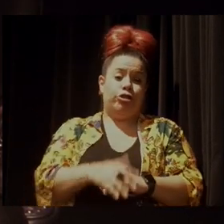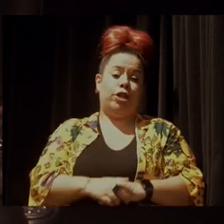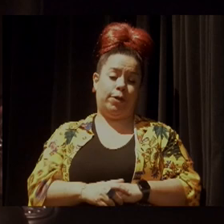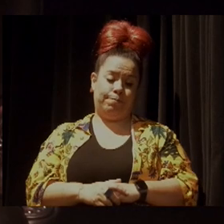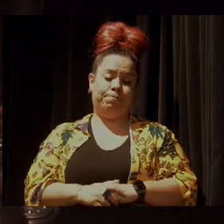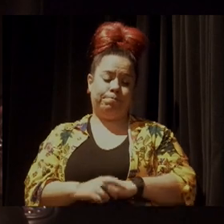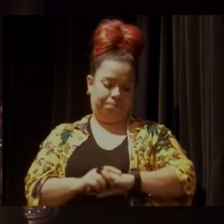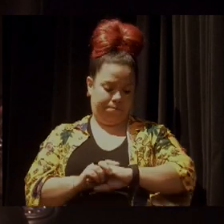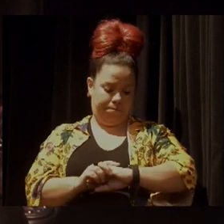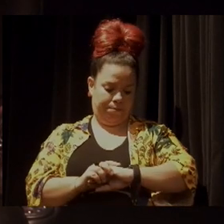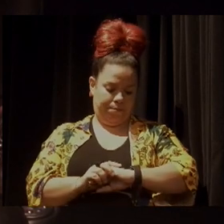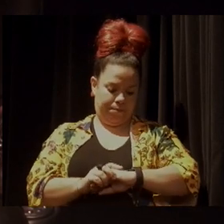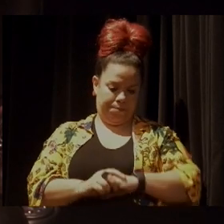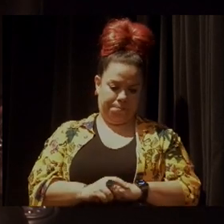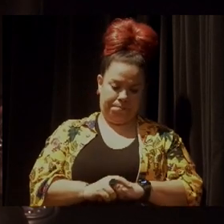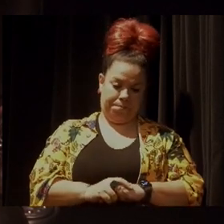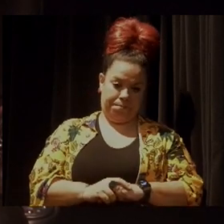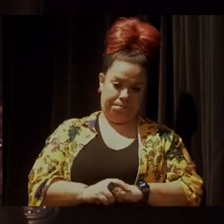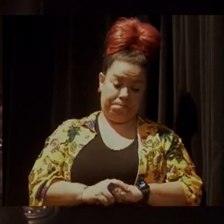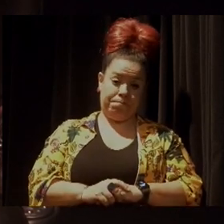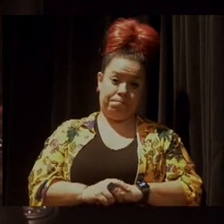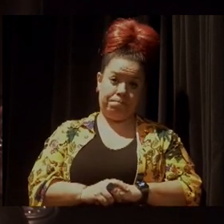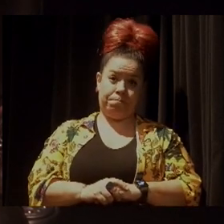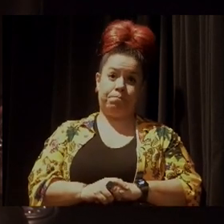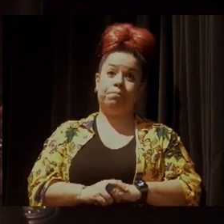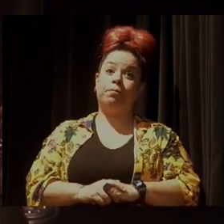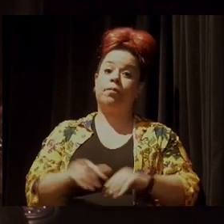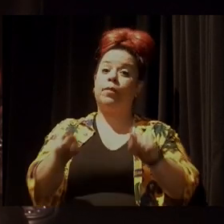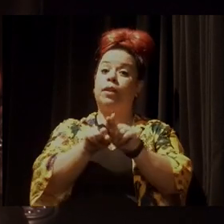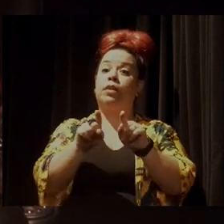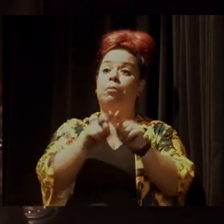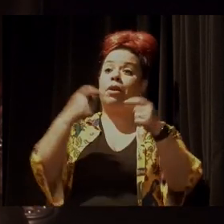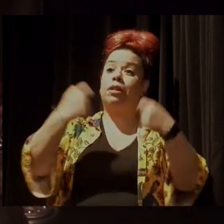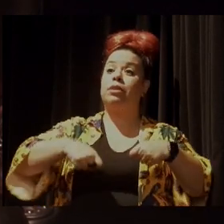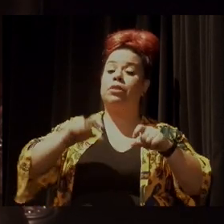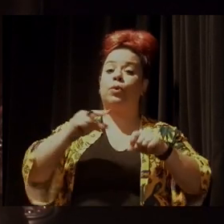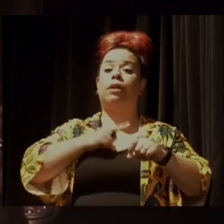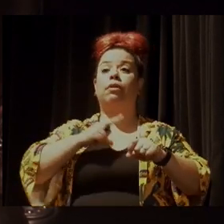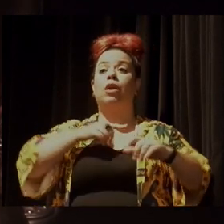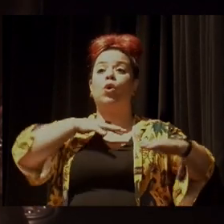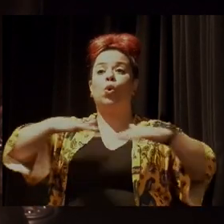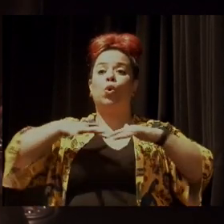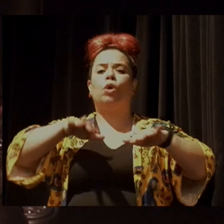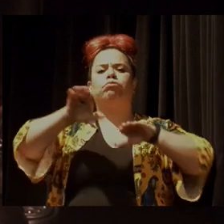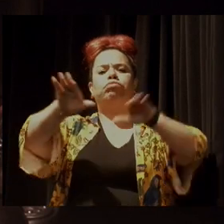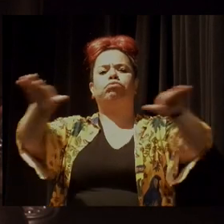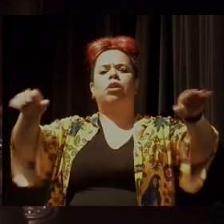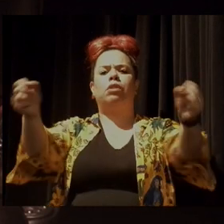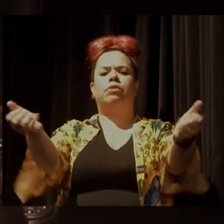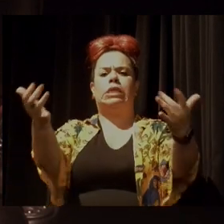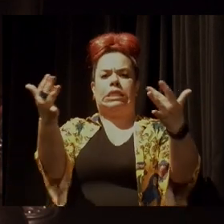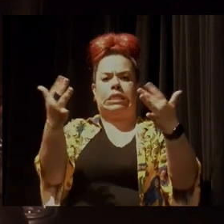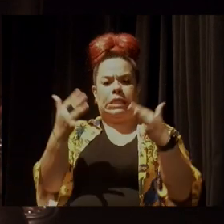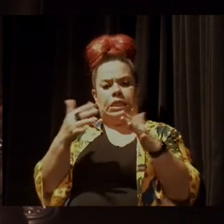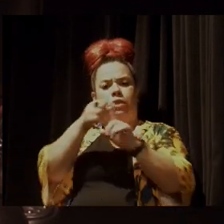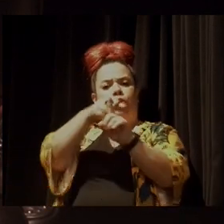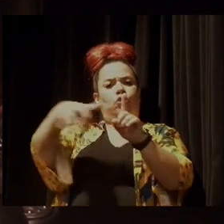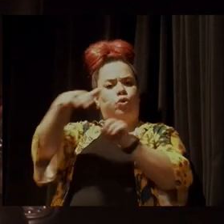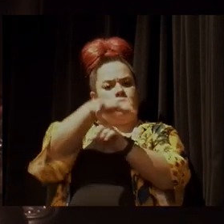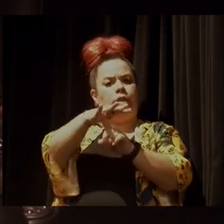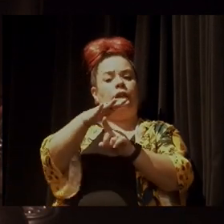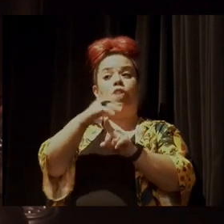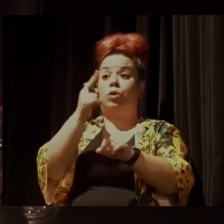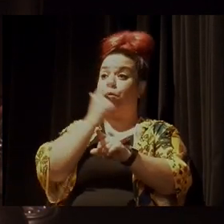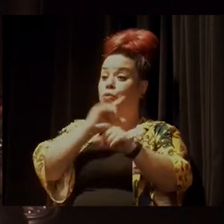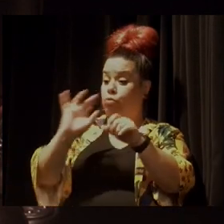Paulo. E vai ser muito necessário que a gente tenha muita mobilização da sociedade para garantir que ou